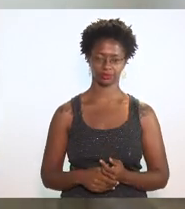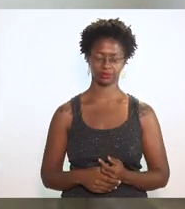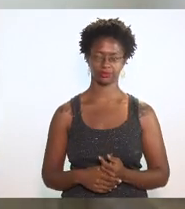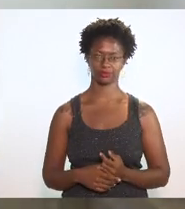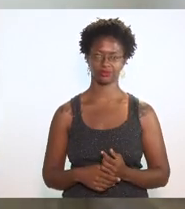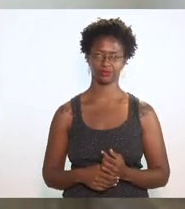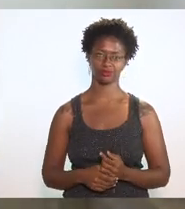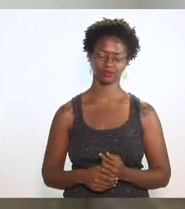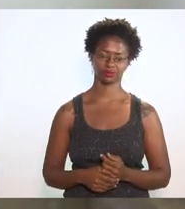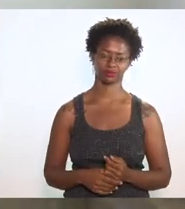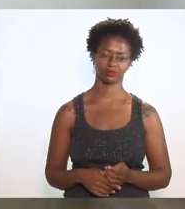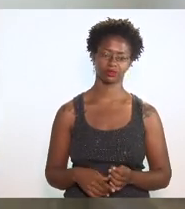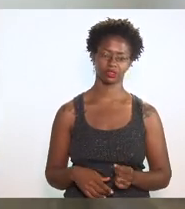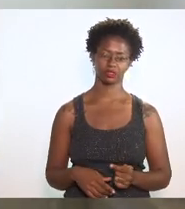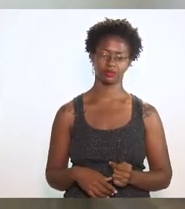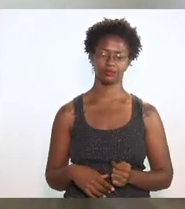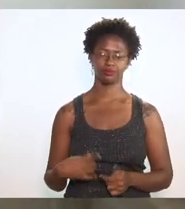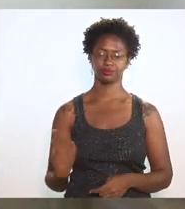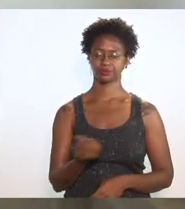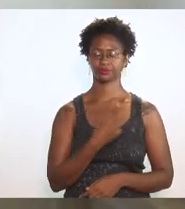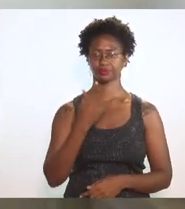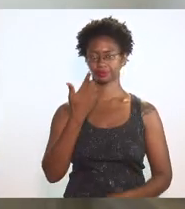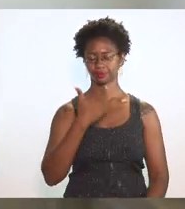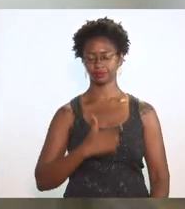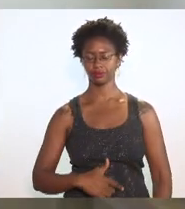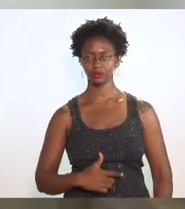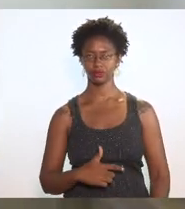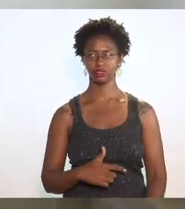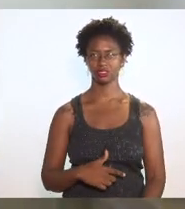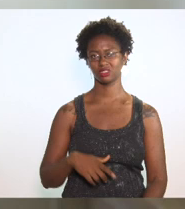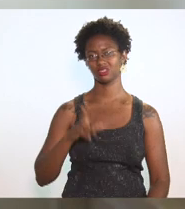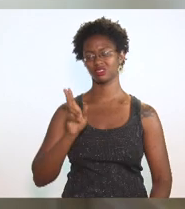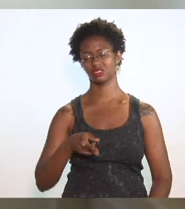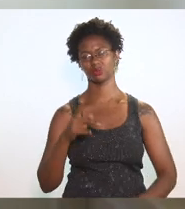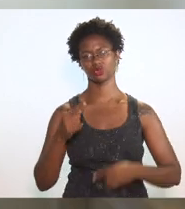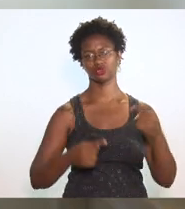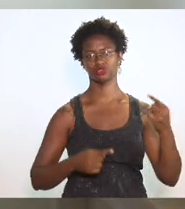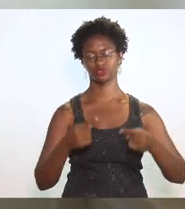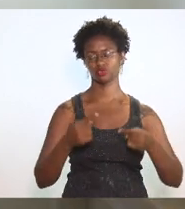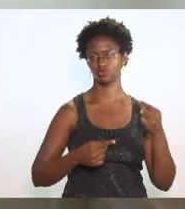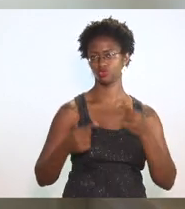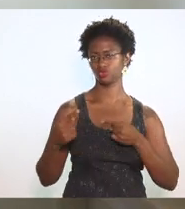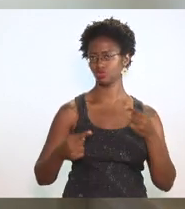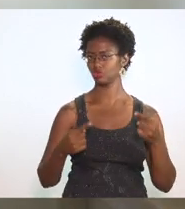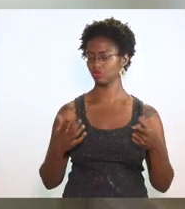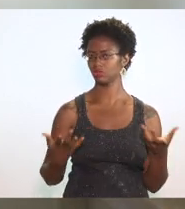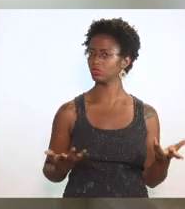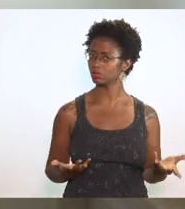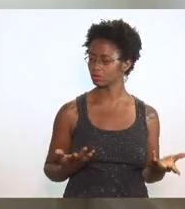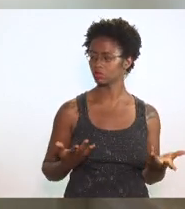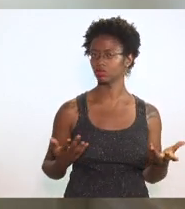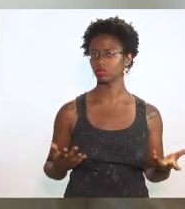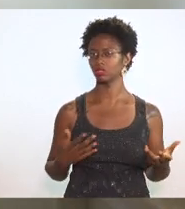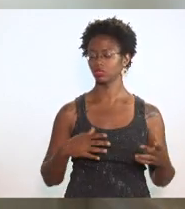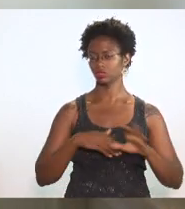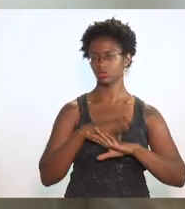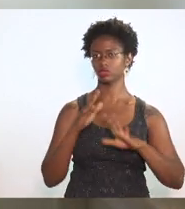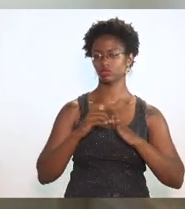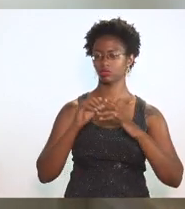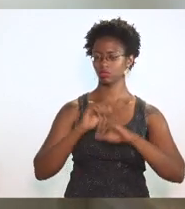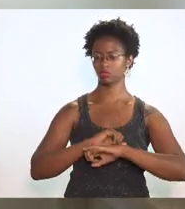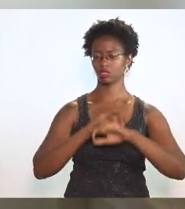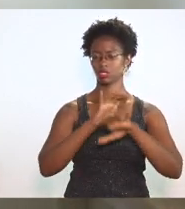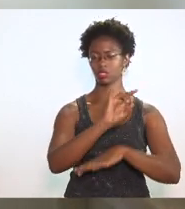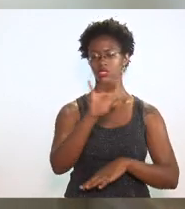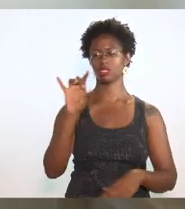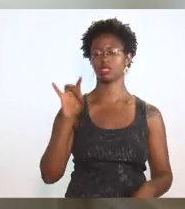senão a gente fica no impasse e as prerrogativas são claras de cada um